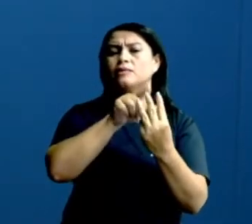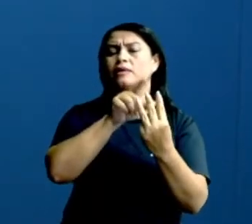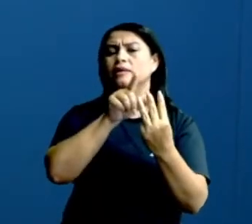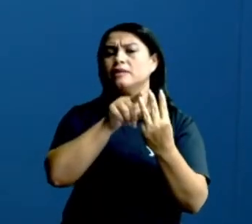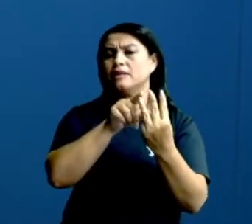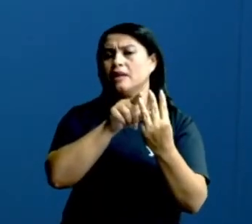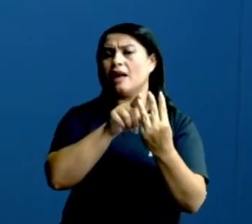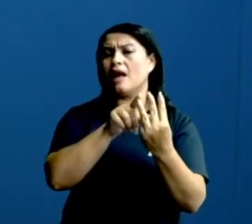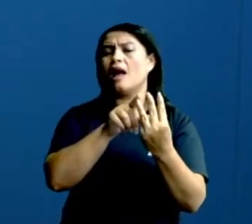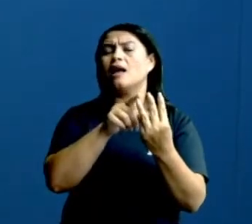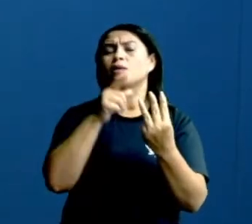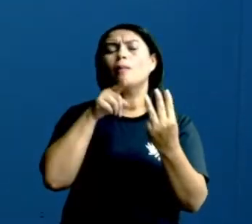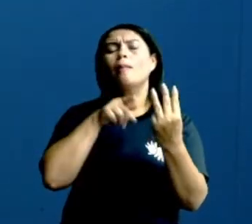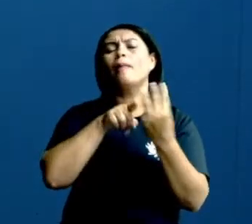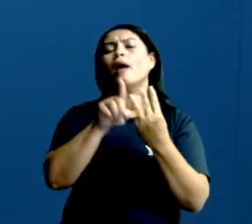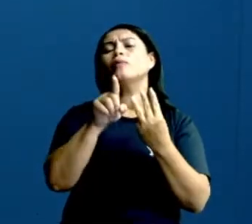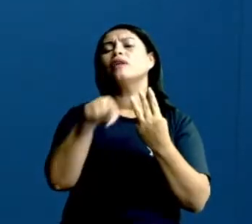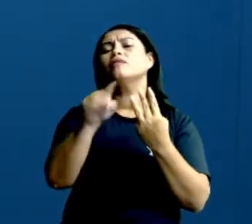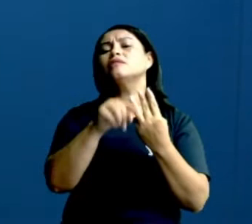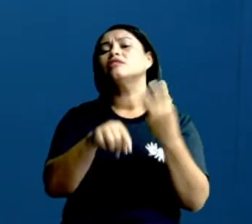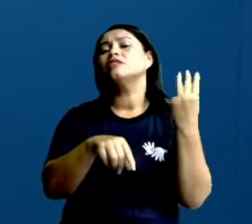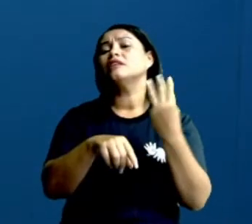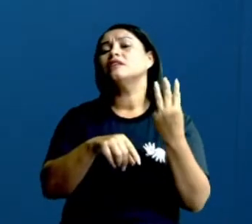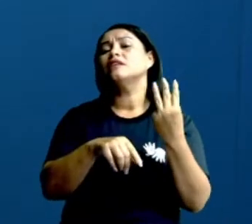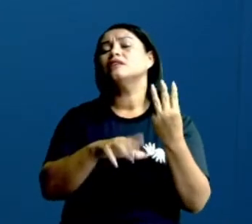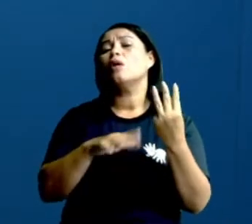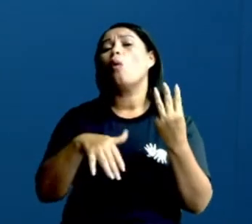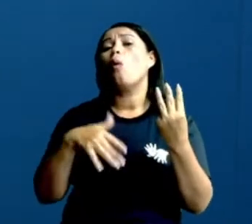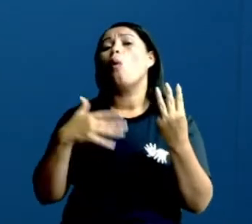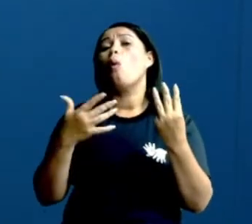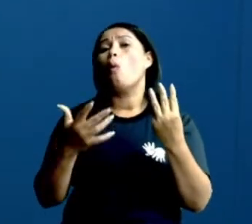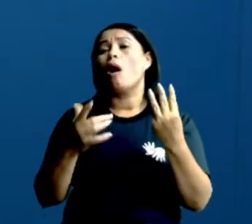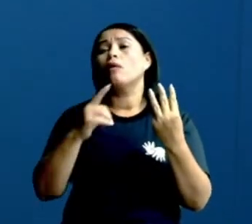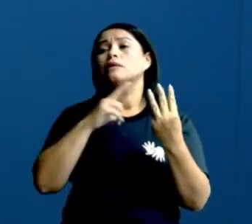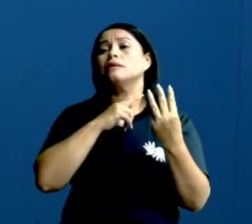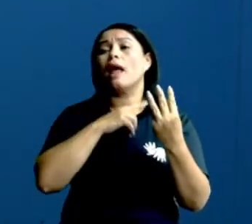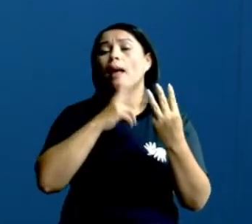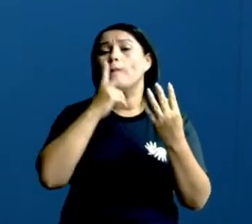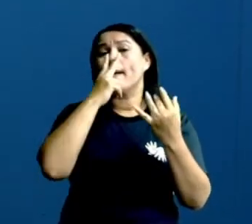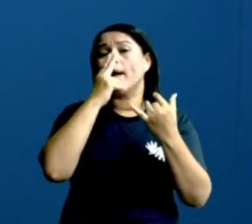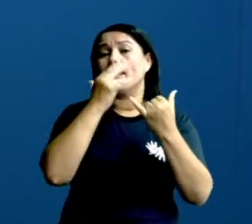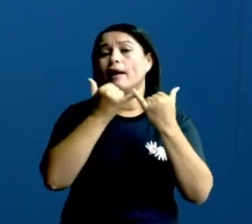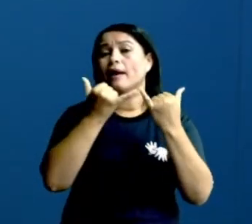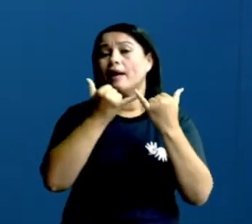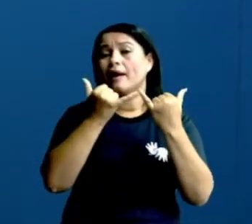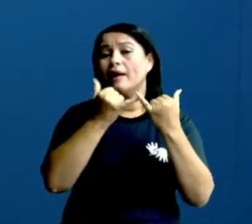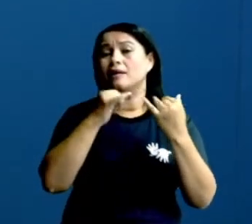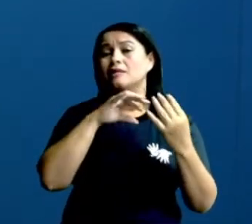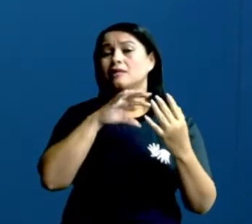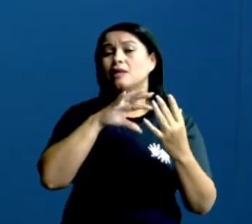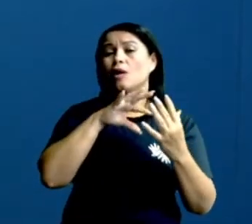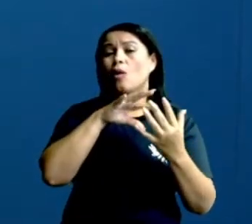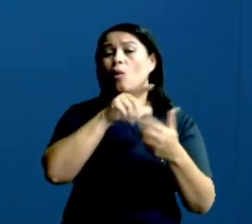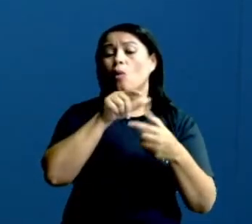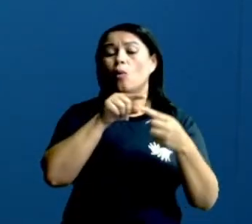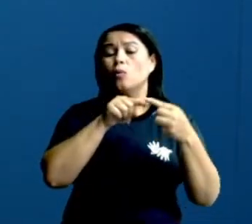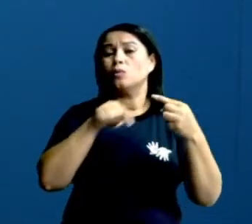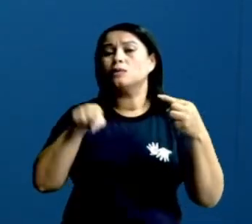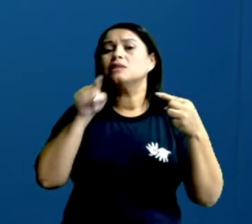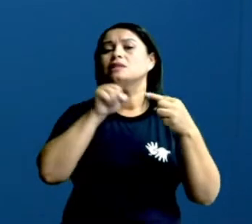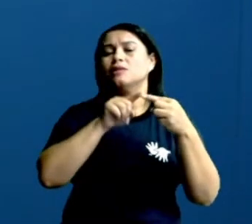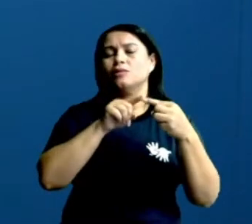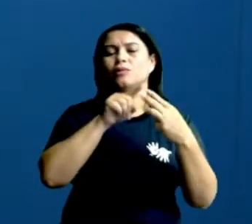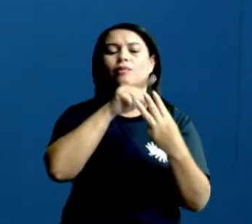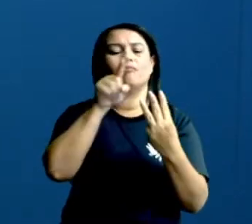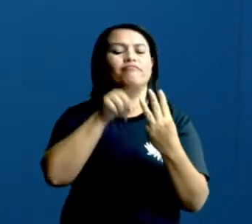segunda e a terceira. Se eu perguntar dessas três para vocês, qual se aproxima mais de um círculo? Você vai me dizer que é quem? A